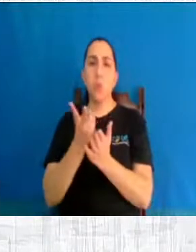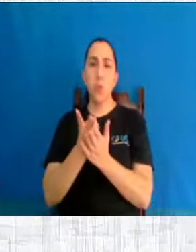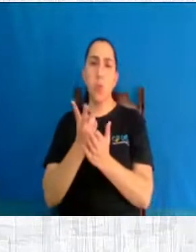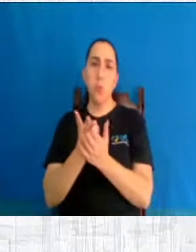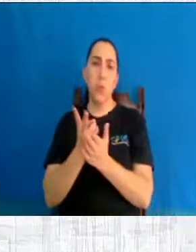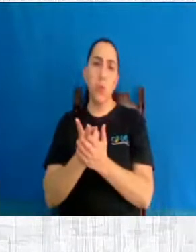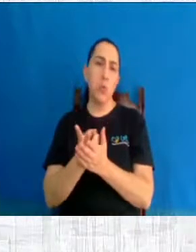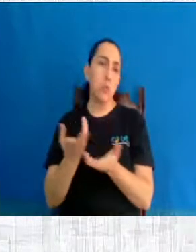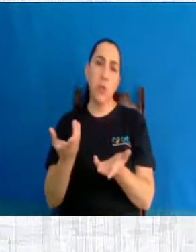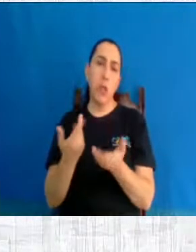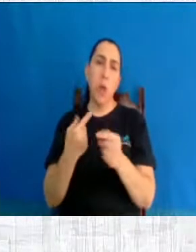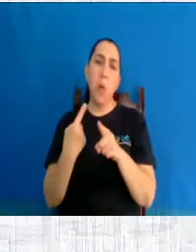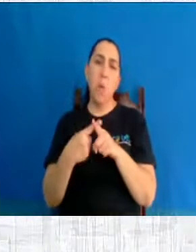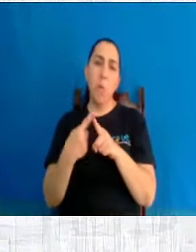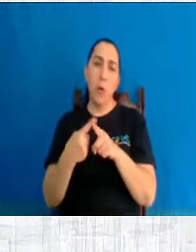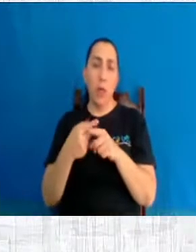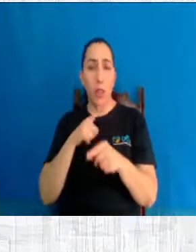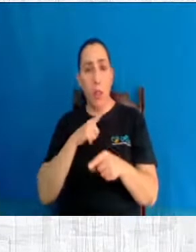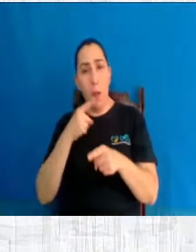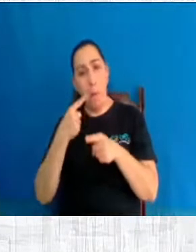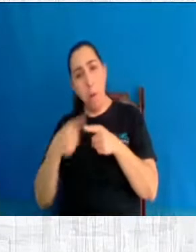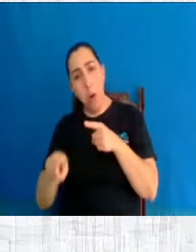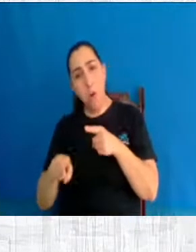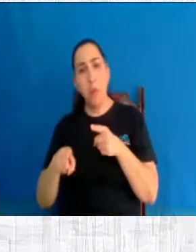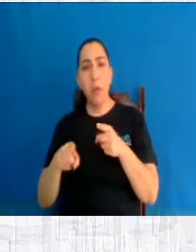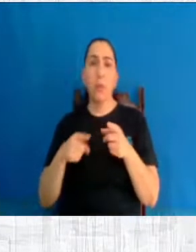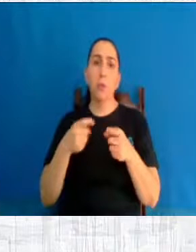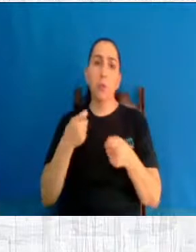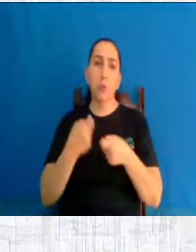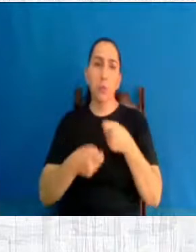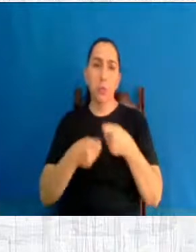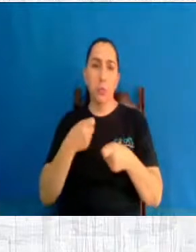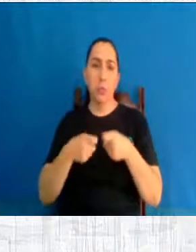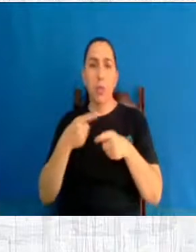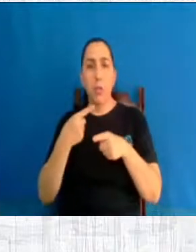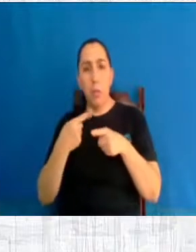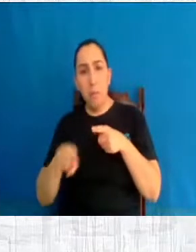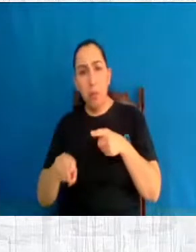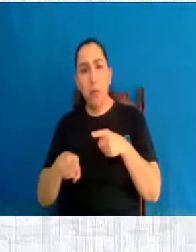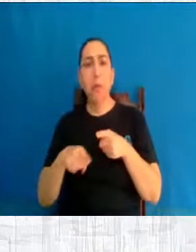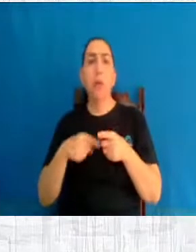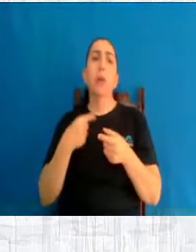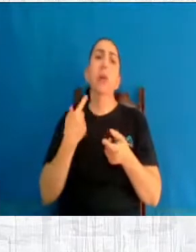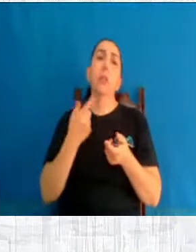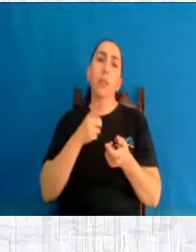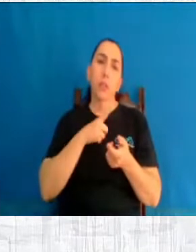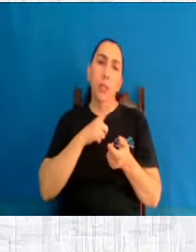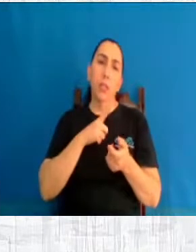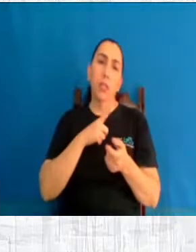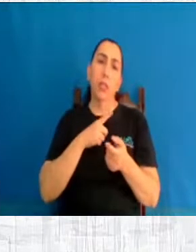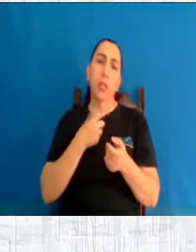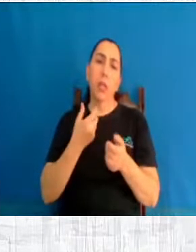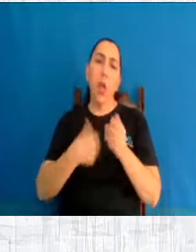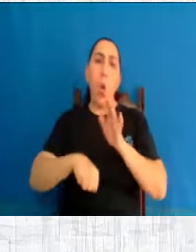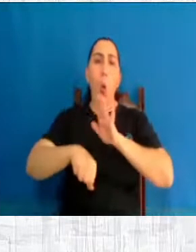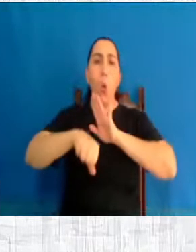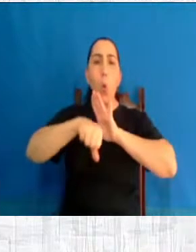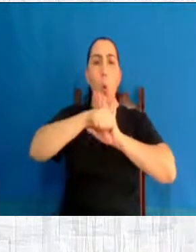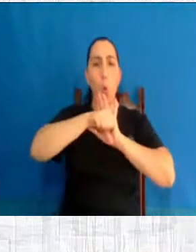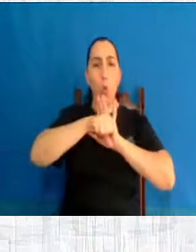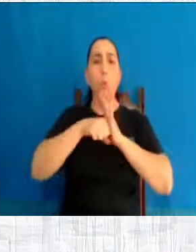proibido. Olha, proibir o estupro e a corrupção também não tem impedido as suas práticas. Deveremos legalizar o estupro e a corrupção?